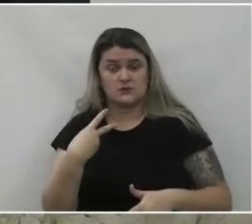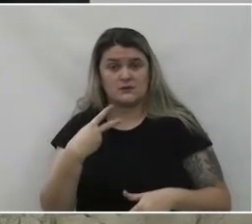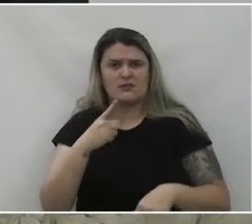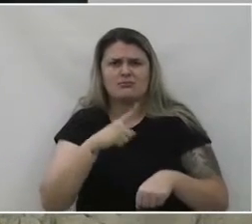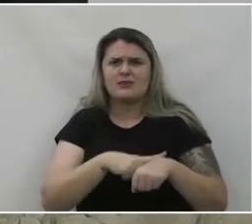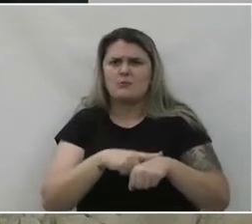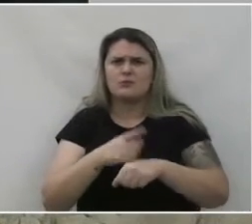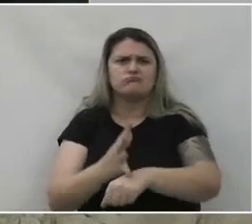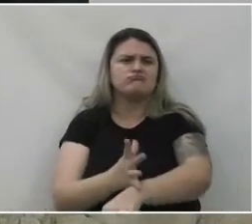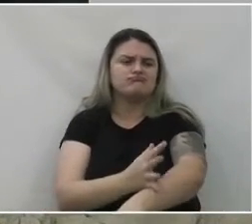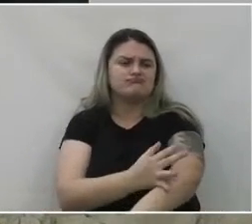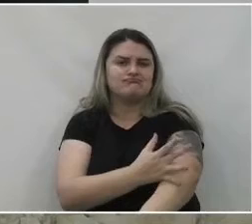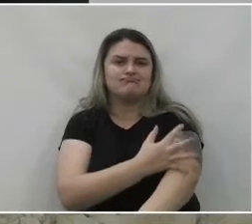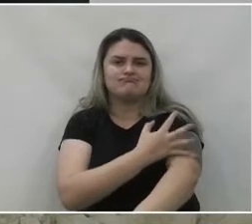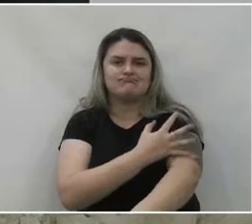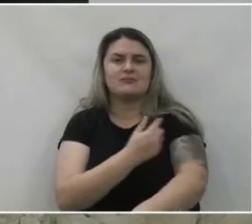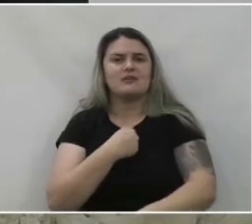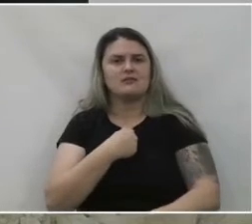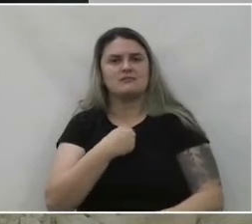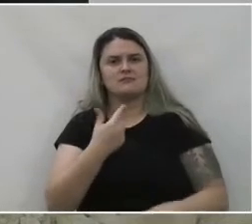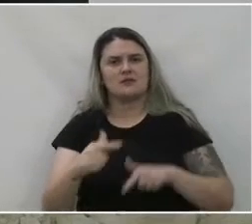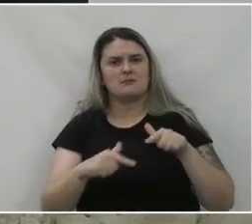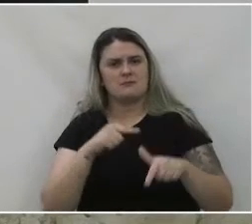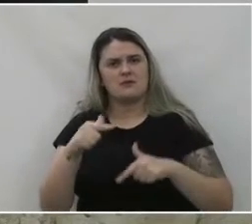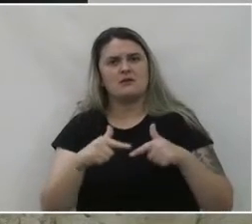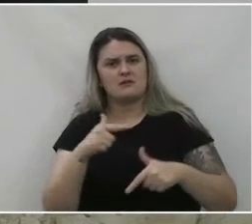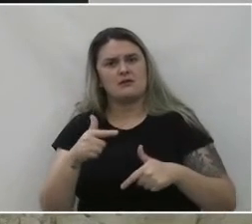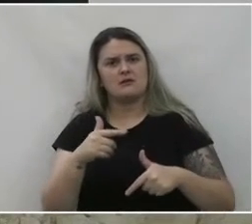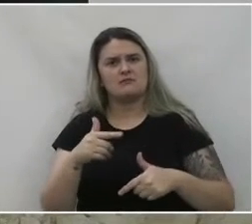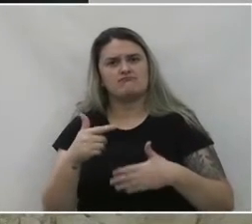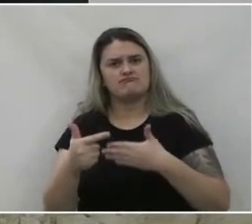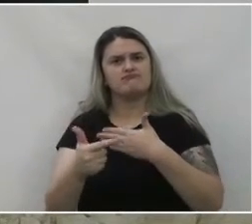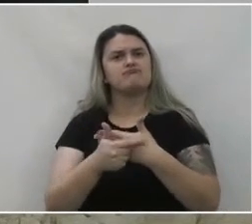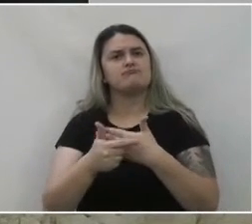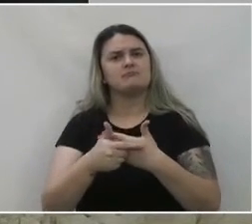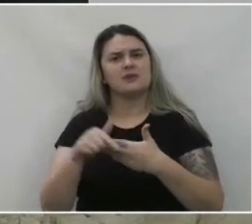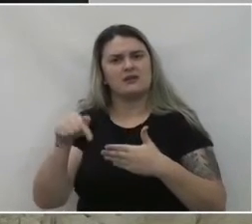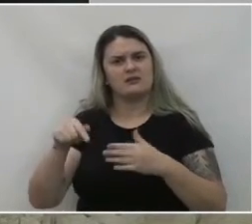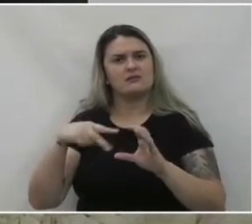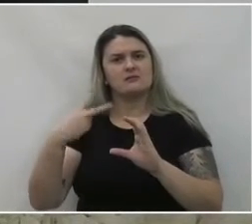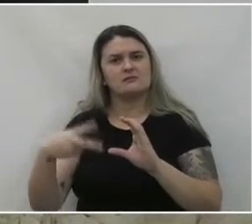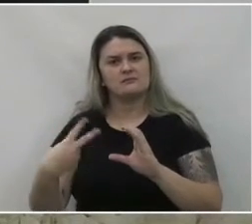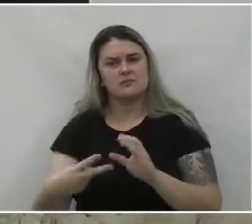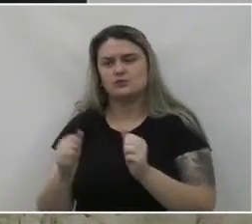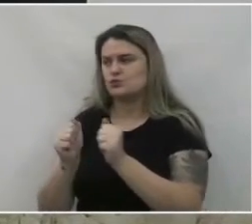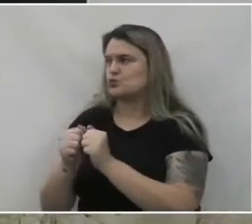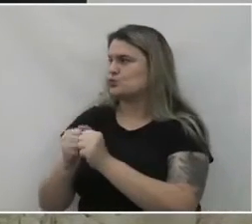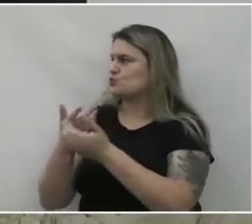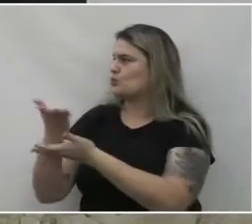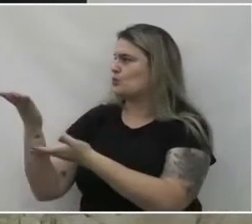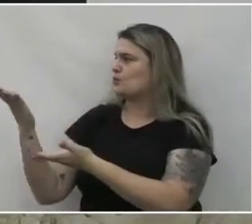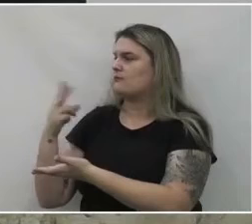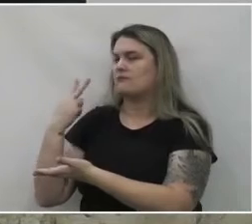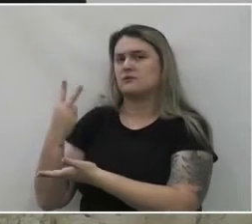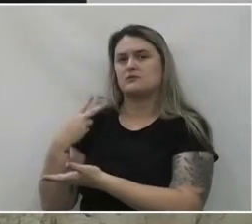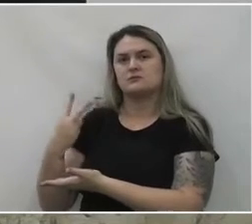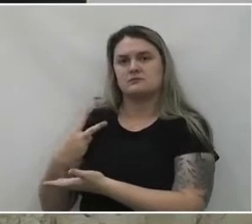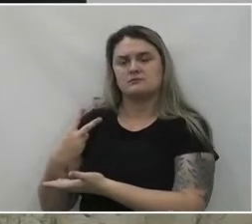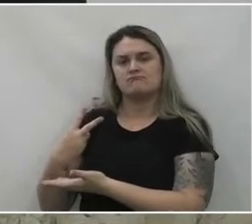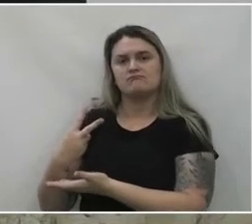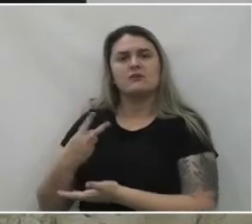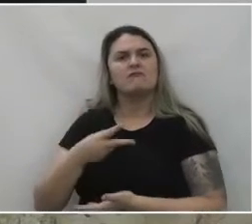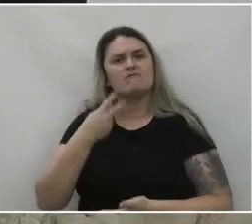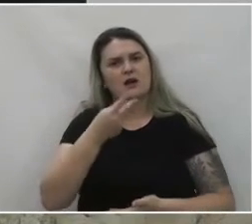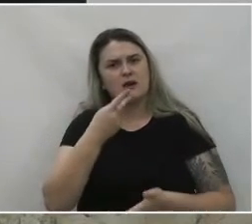momento de emoção estar aqui à frente, nessa Casa de Lei, juntamente com os demais vereadores, e